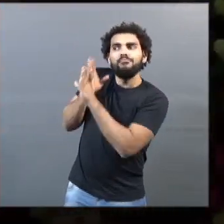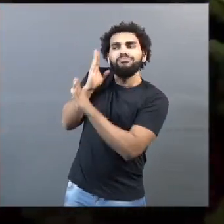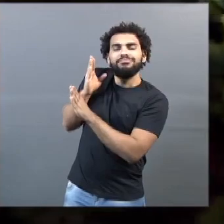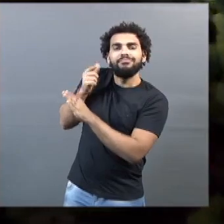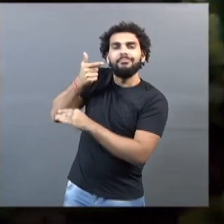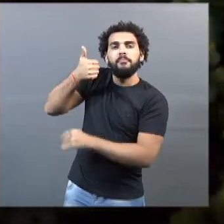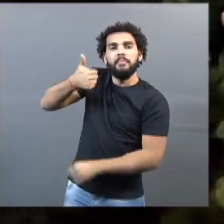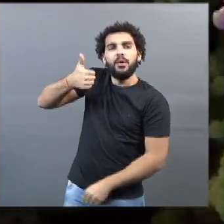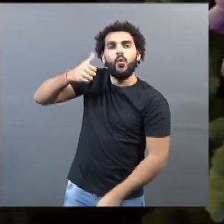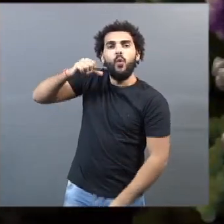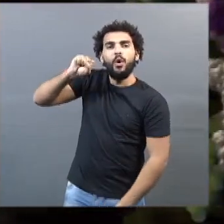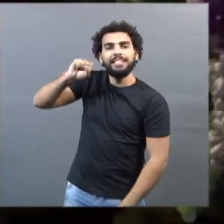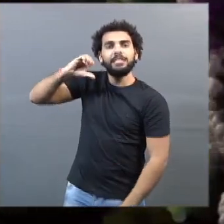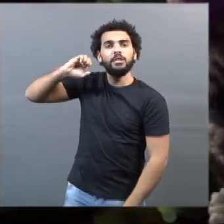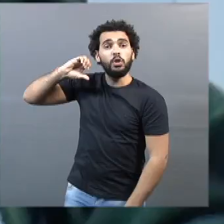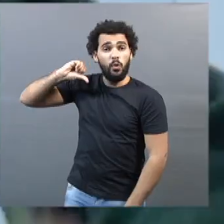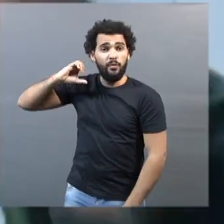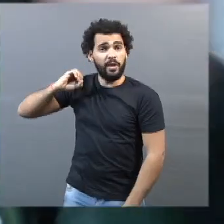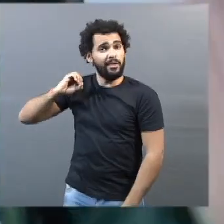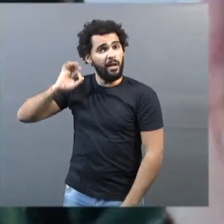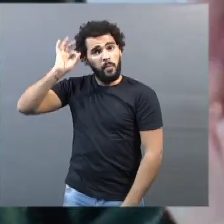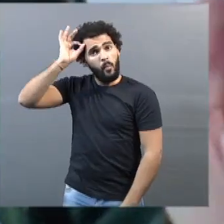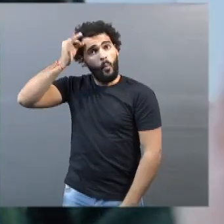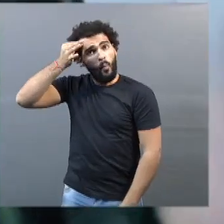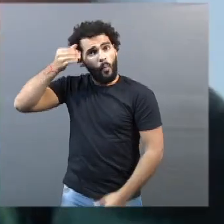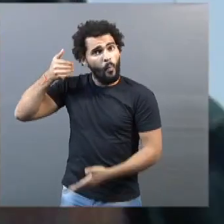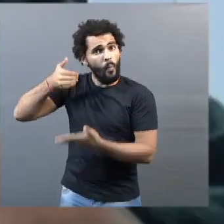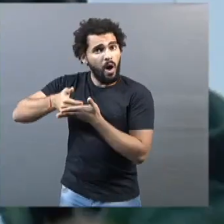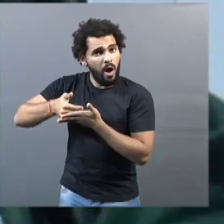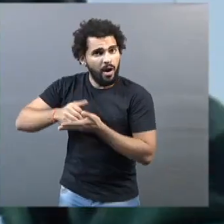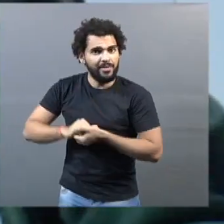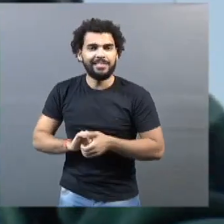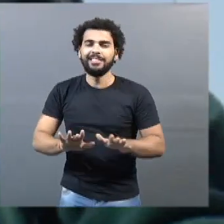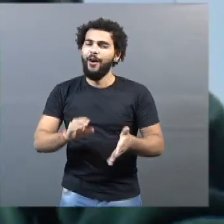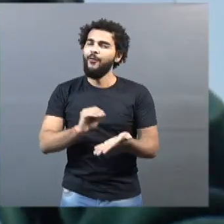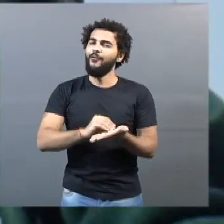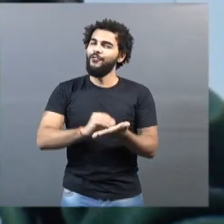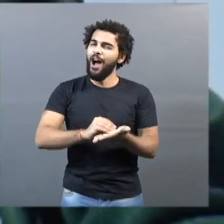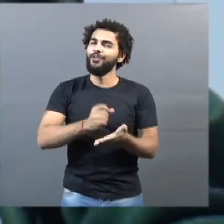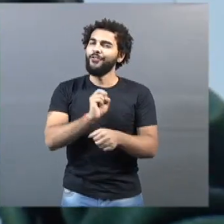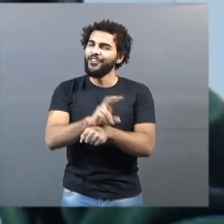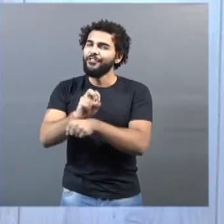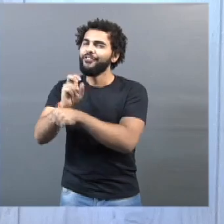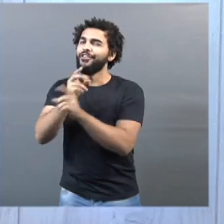tempo. Nós vamos aprender muito ainda e vamos encontrar muitos mocinhos e muitos vilões.